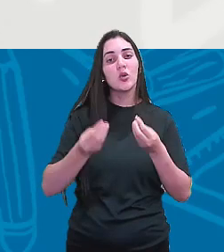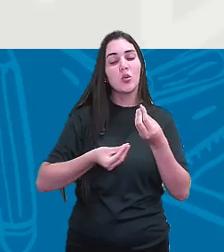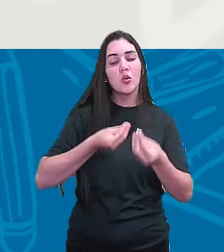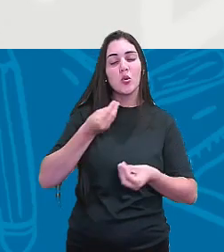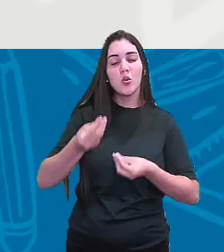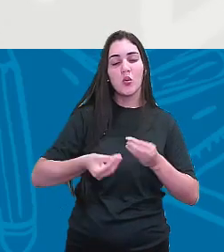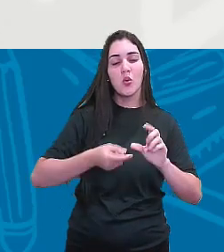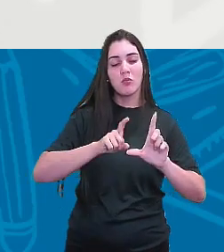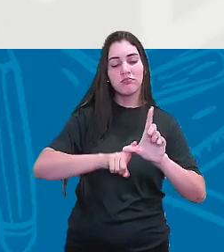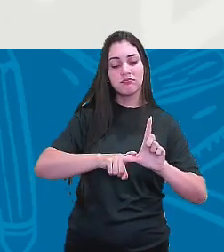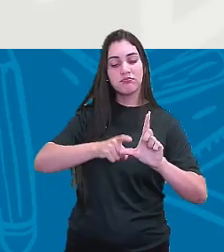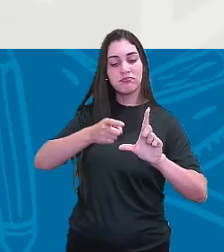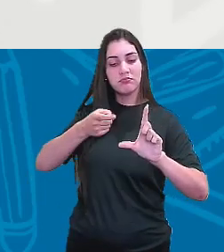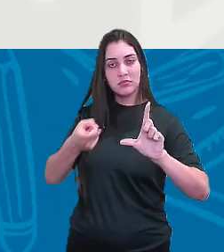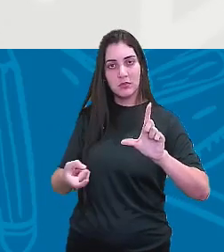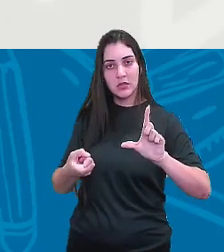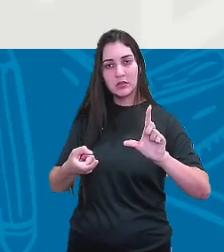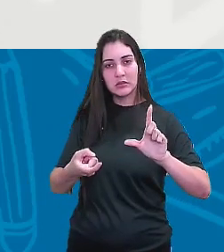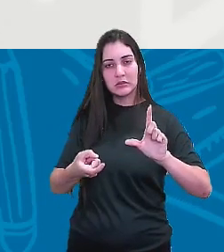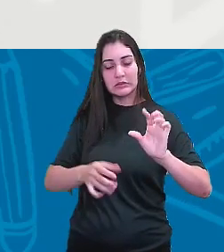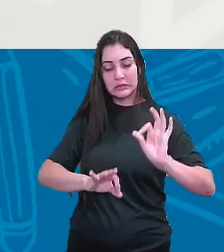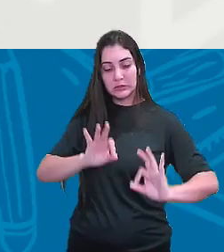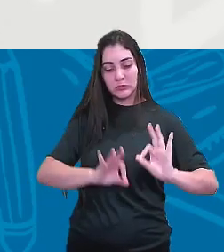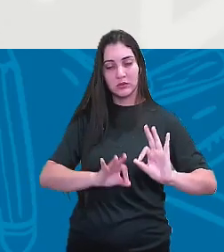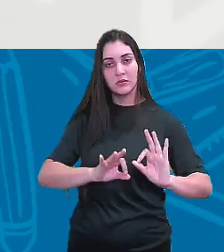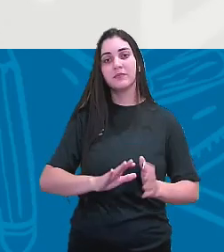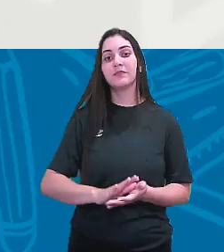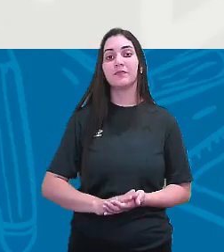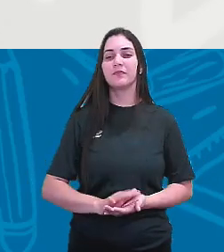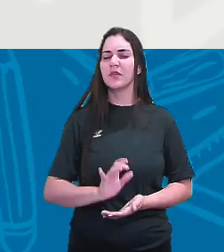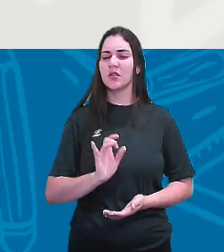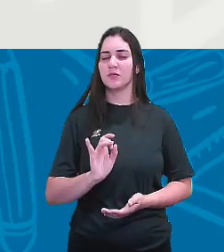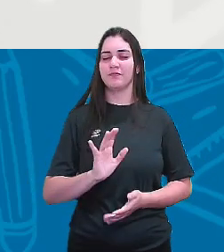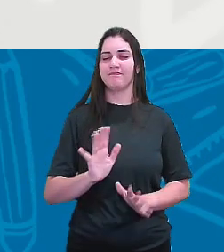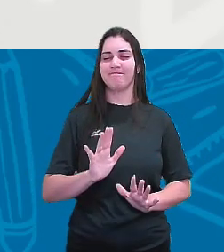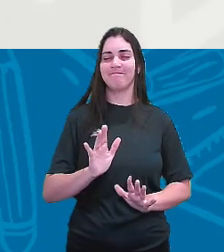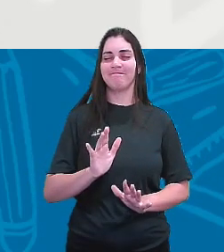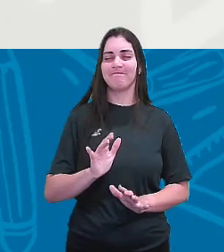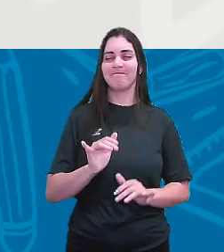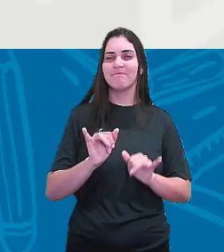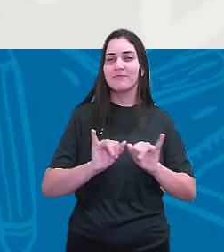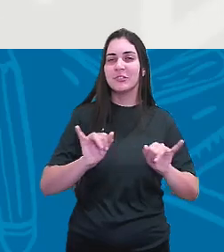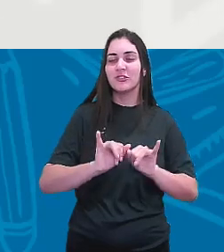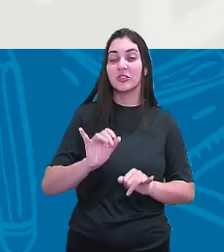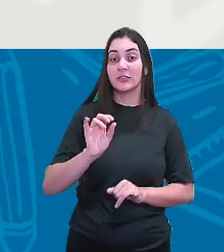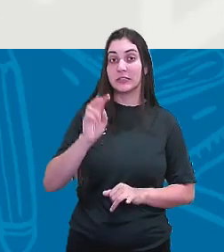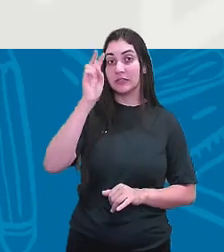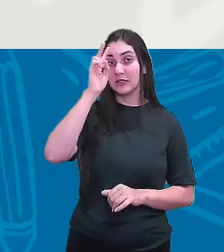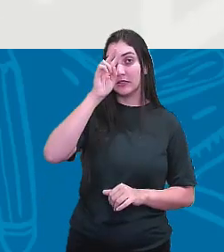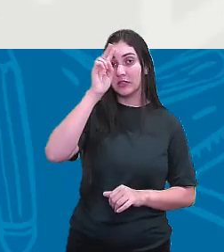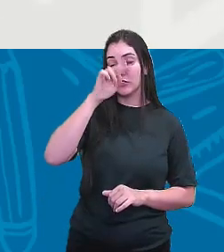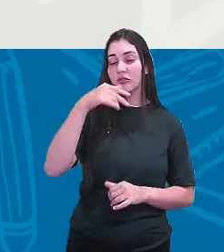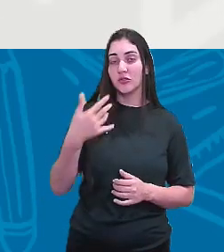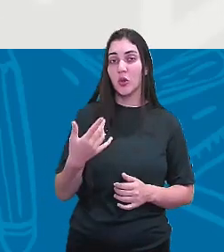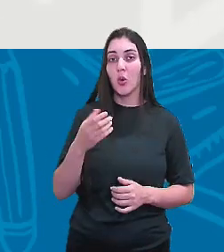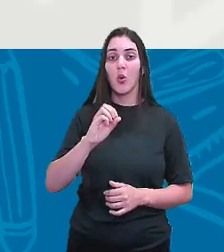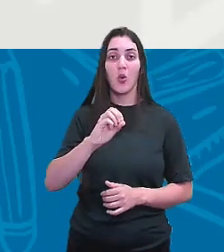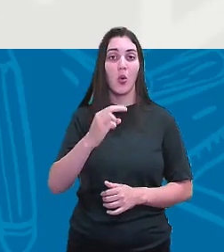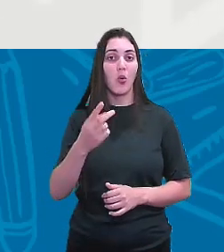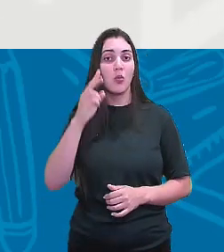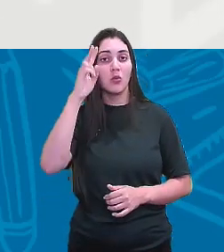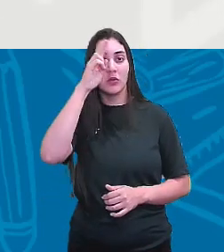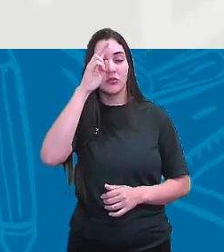independência vai ser construída, não é à toa, na história ou a historiografia